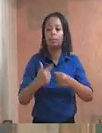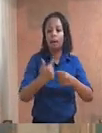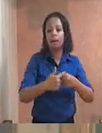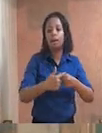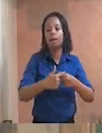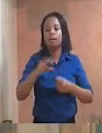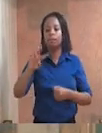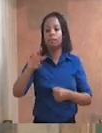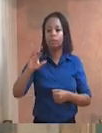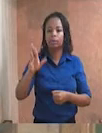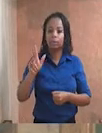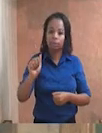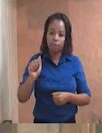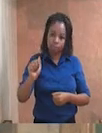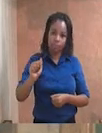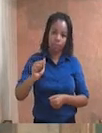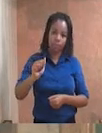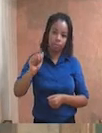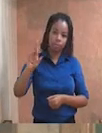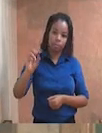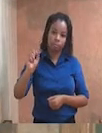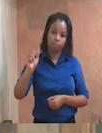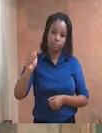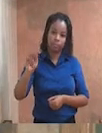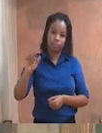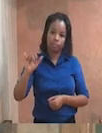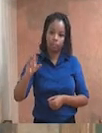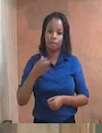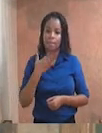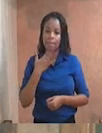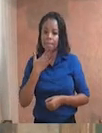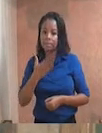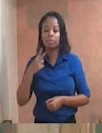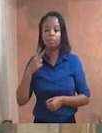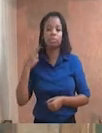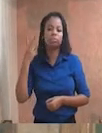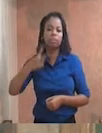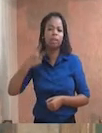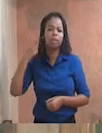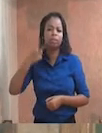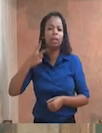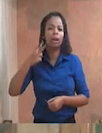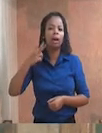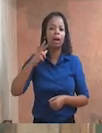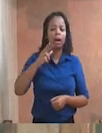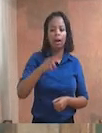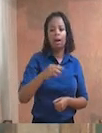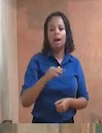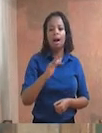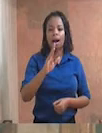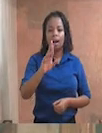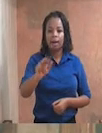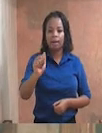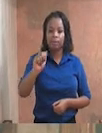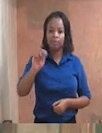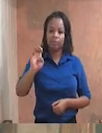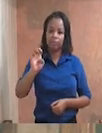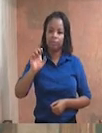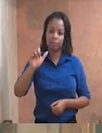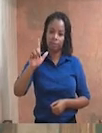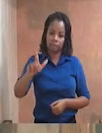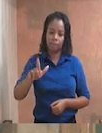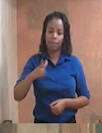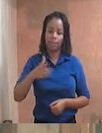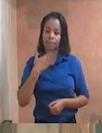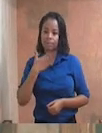deste município. Indicação número 03516. Do vereador Miriam, Rafael Nascimento de Lacerda de Barros, solicitando ao